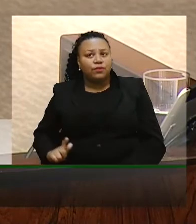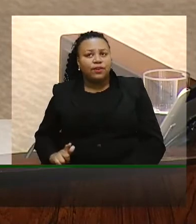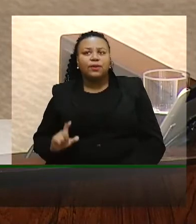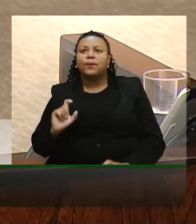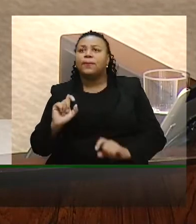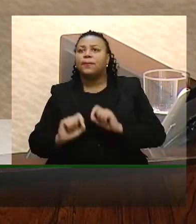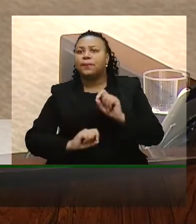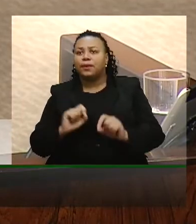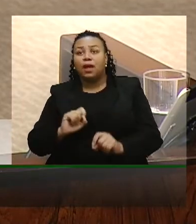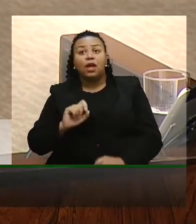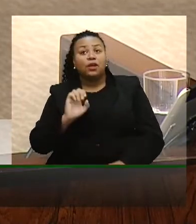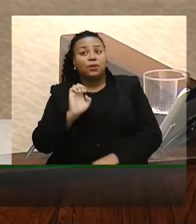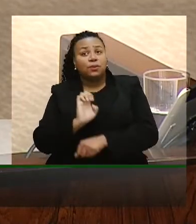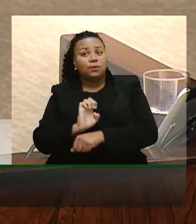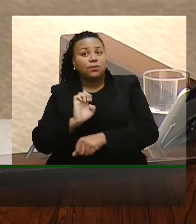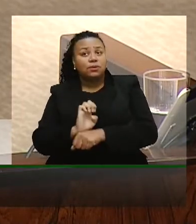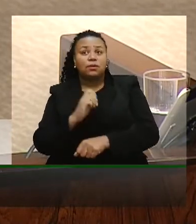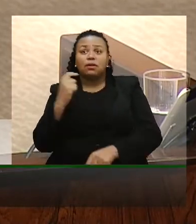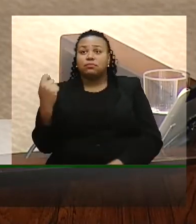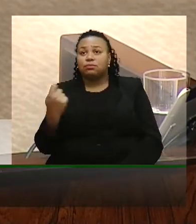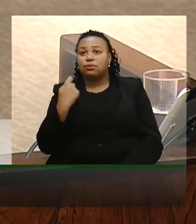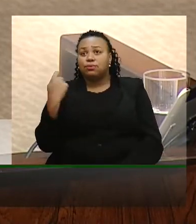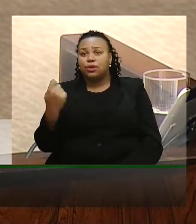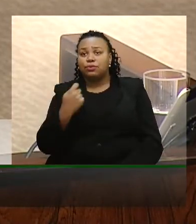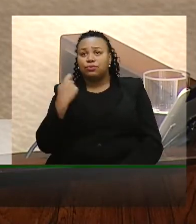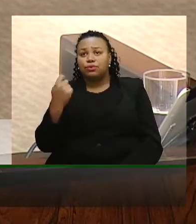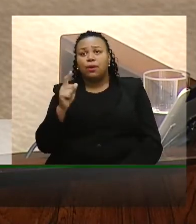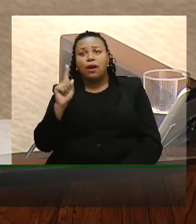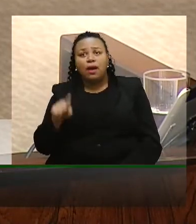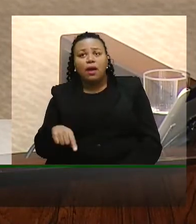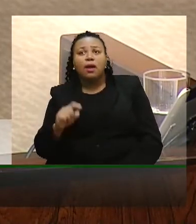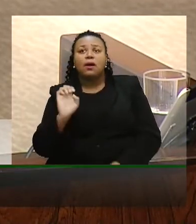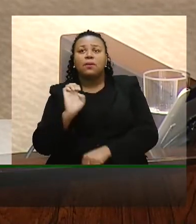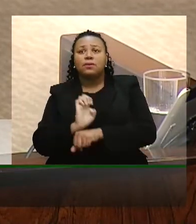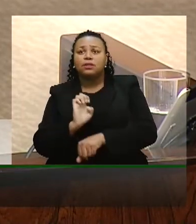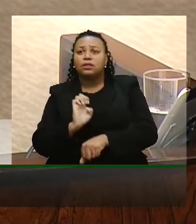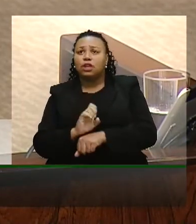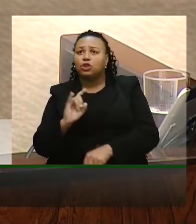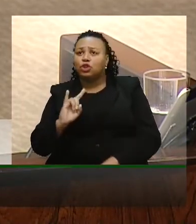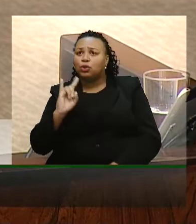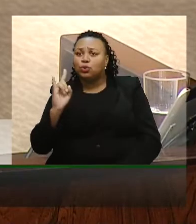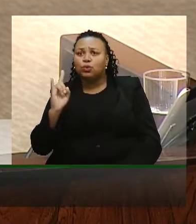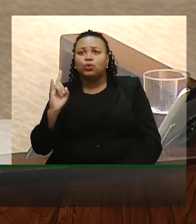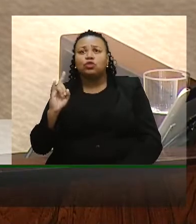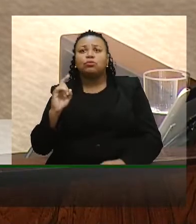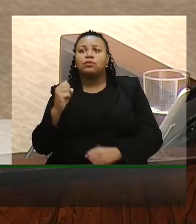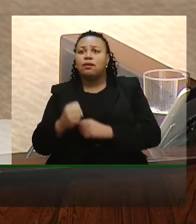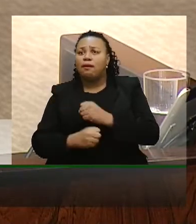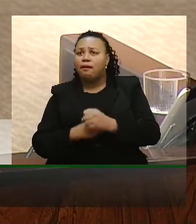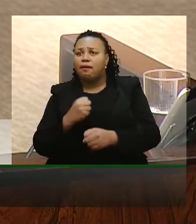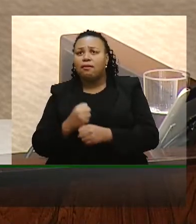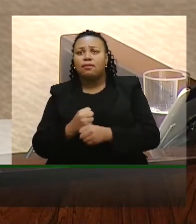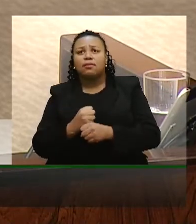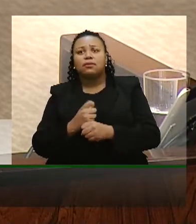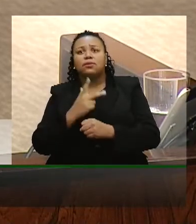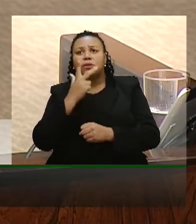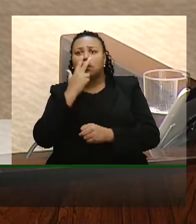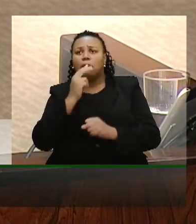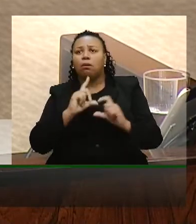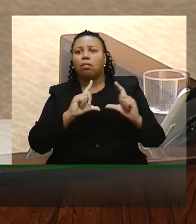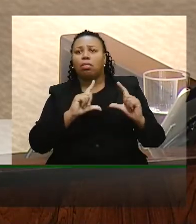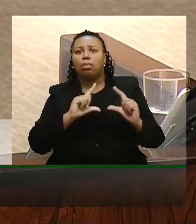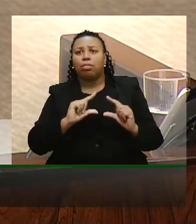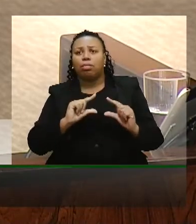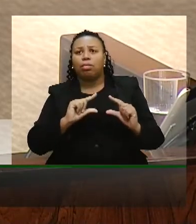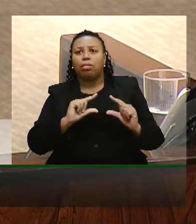de que o estado do Rio Grande do Sul é um estado que nos últimos anos se apequena a cada ano que